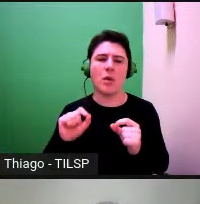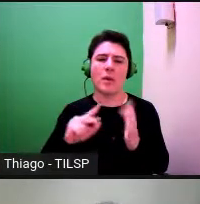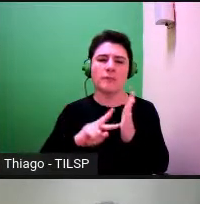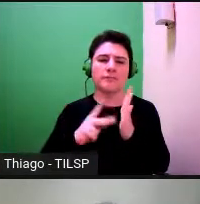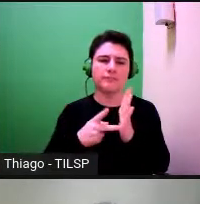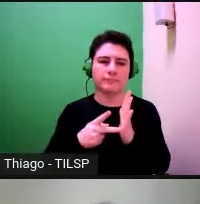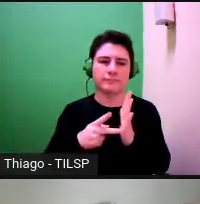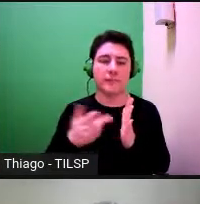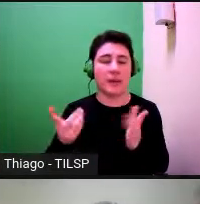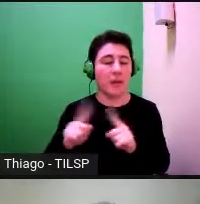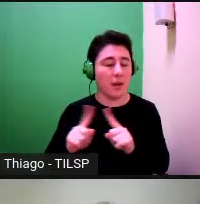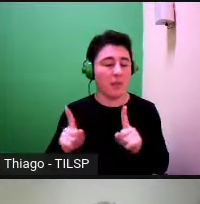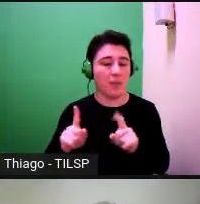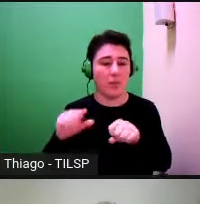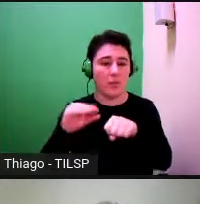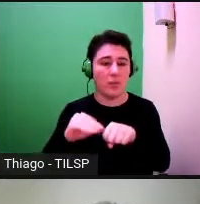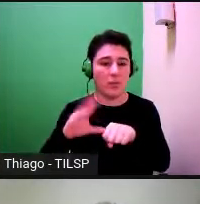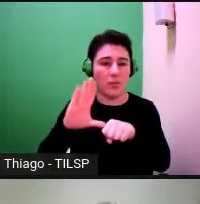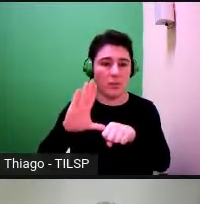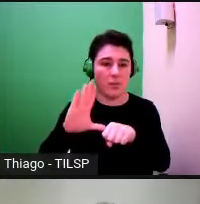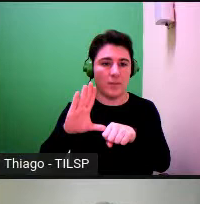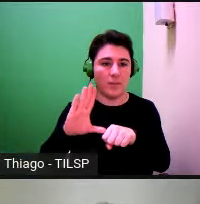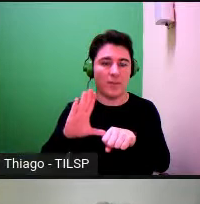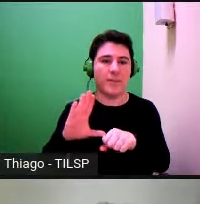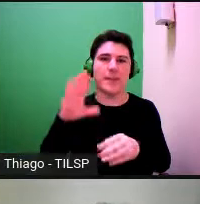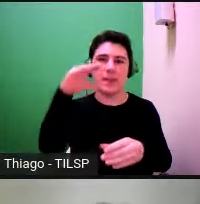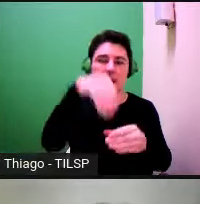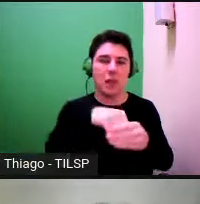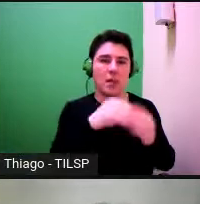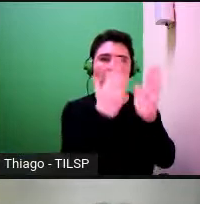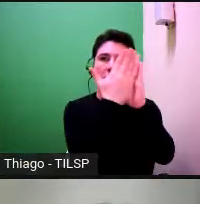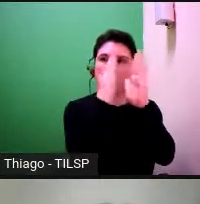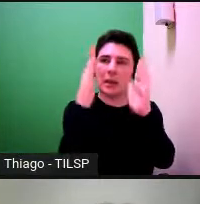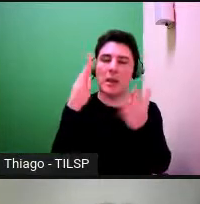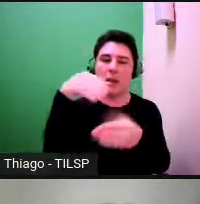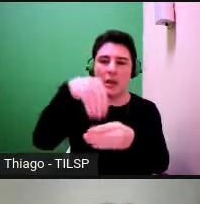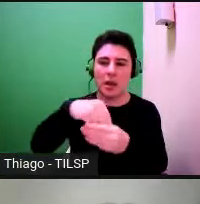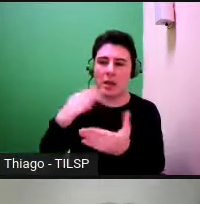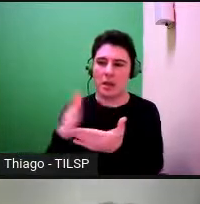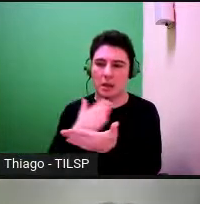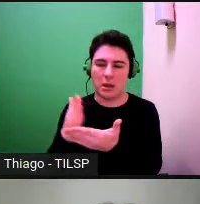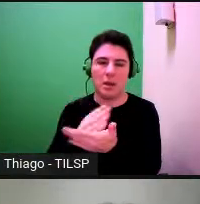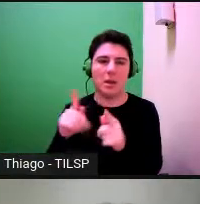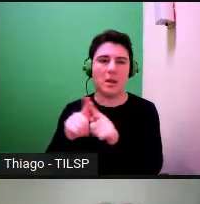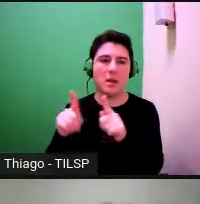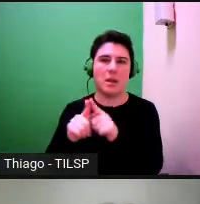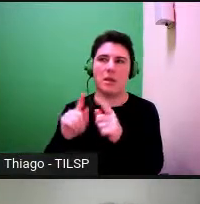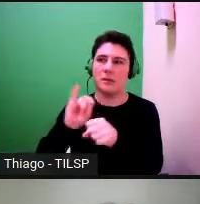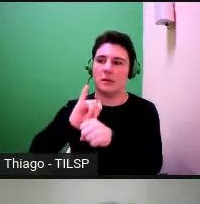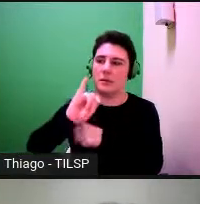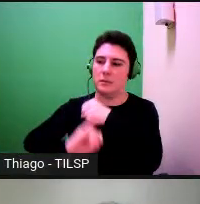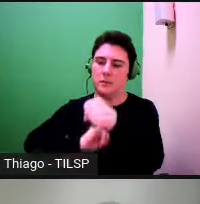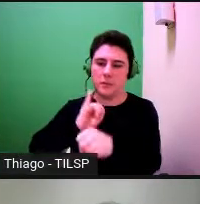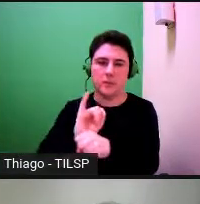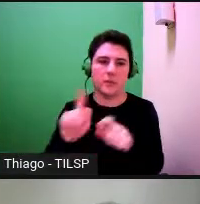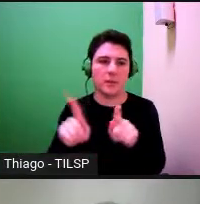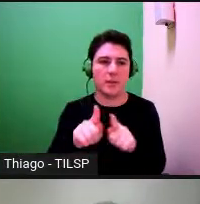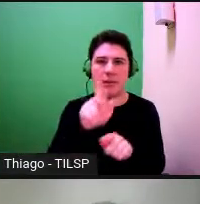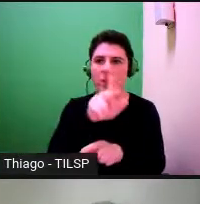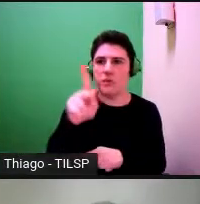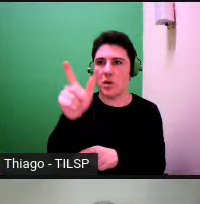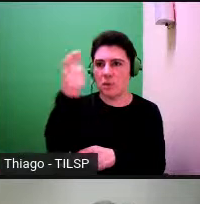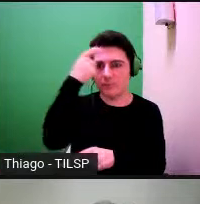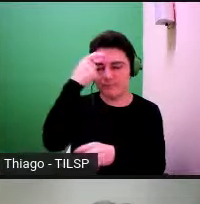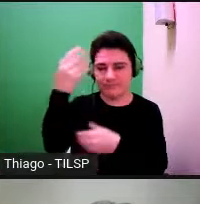conhecimento está nas bibliotecas nos livros na web na web na cabeça dos professores na